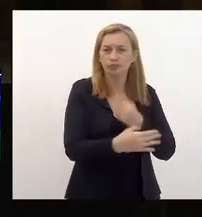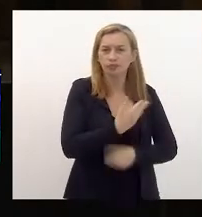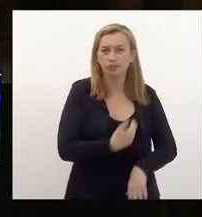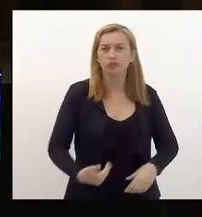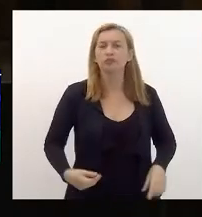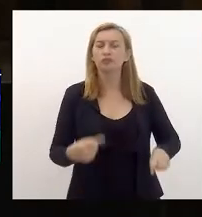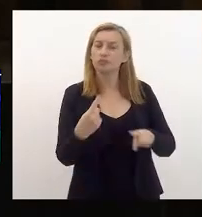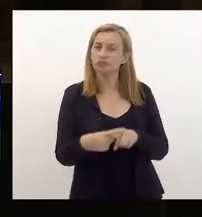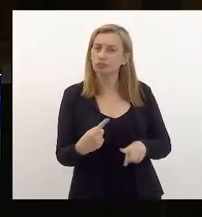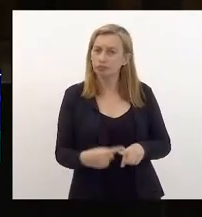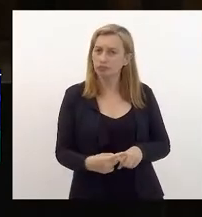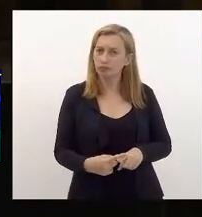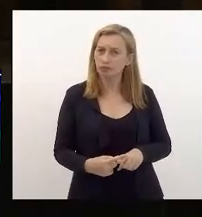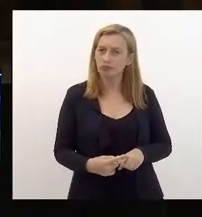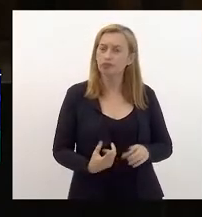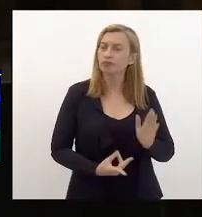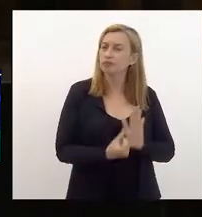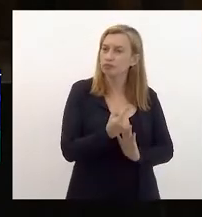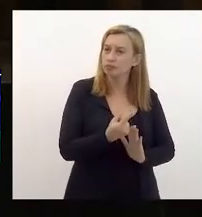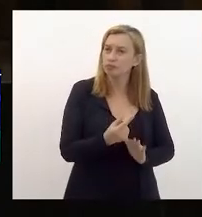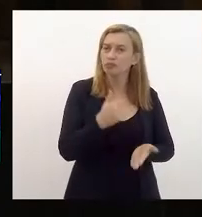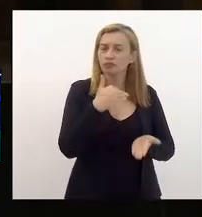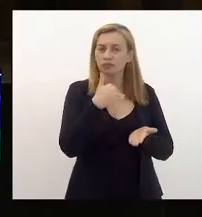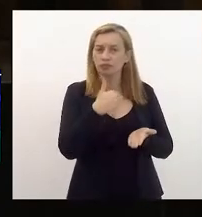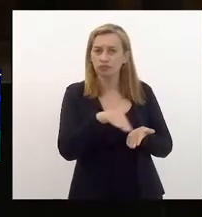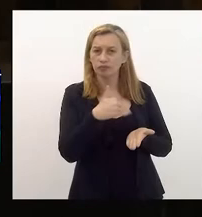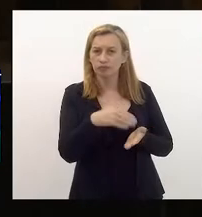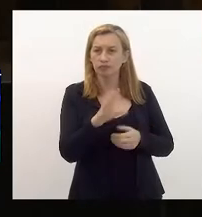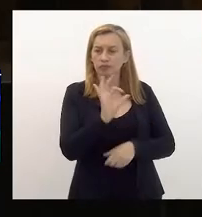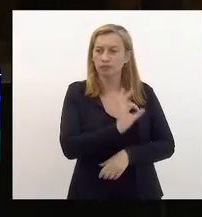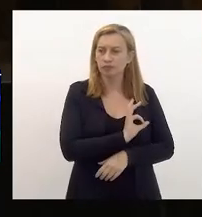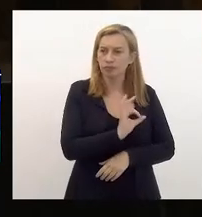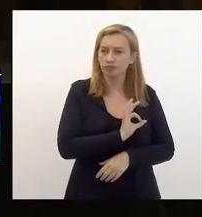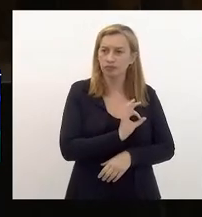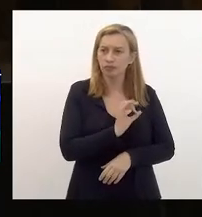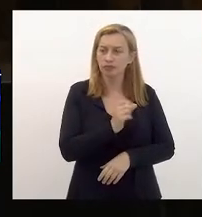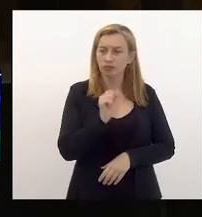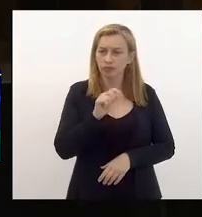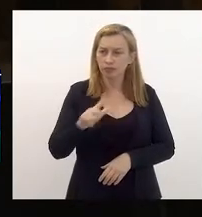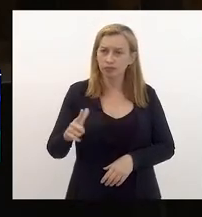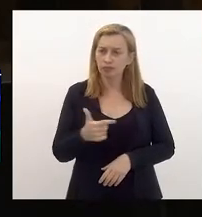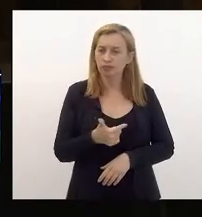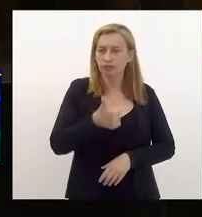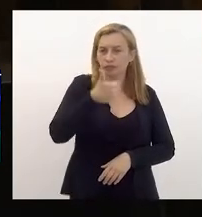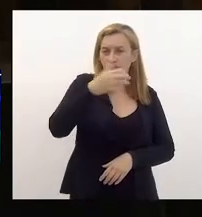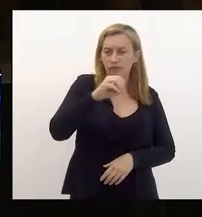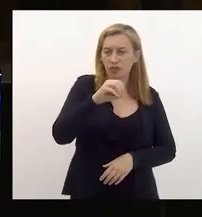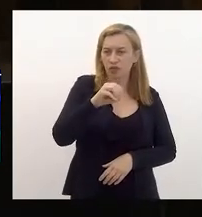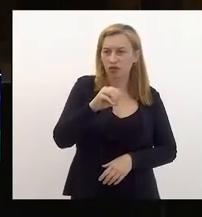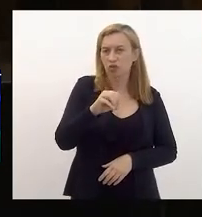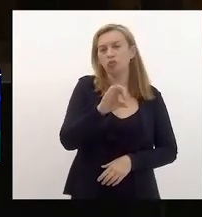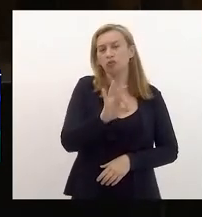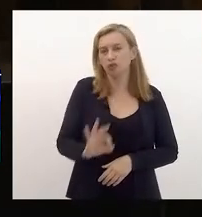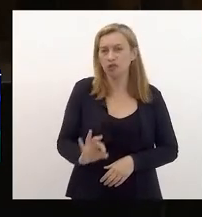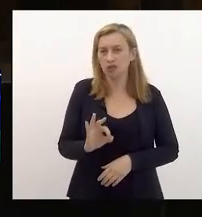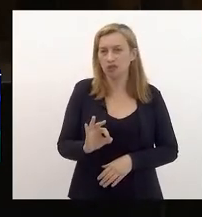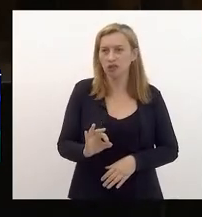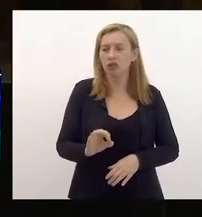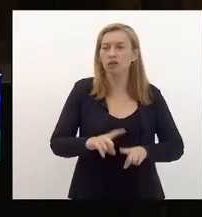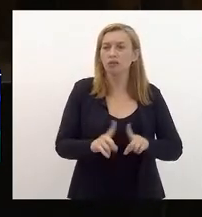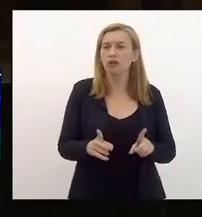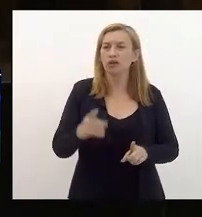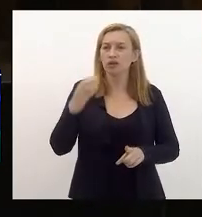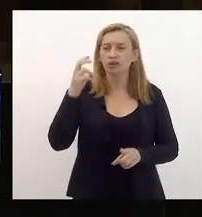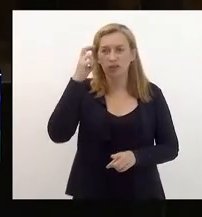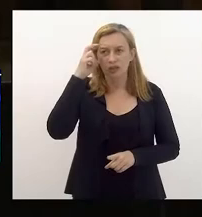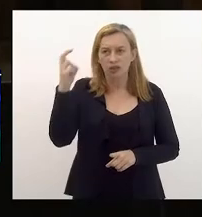Porque, embora o orçamento da Secretaria da Polícia Civil tenha crescido 10%, o orçamento em inteligência e segurança